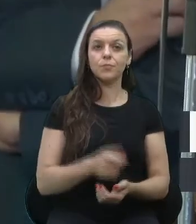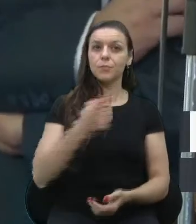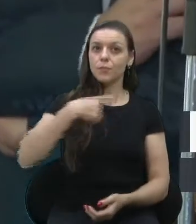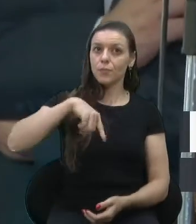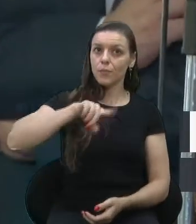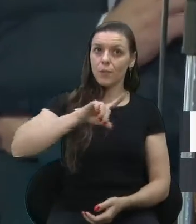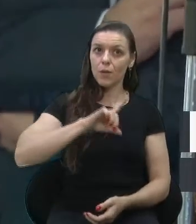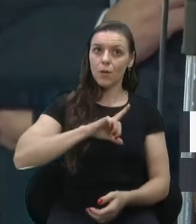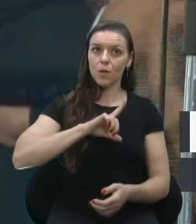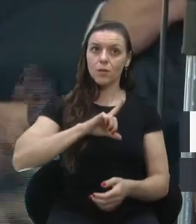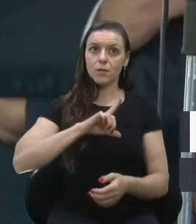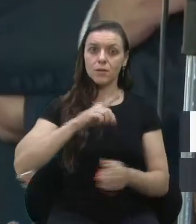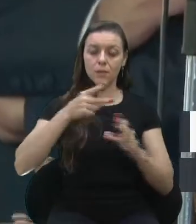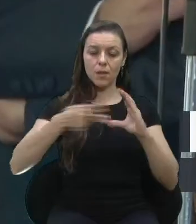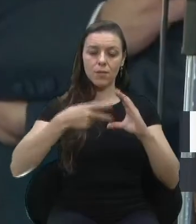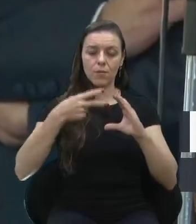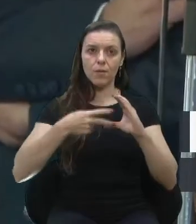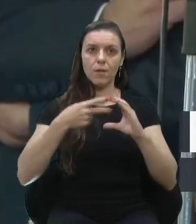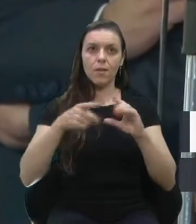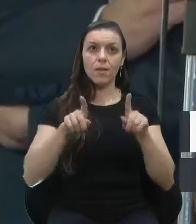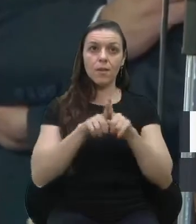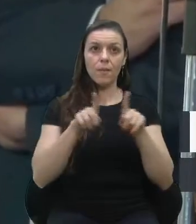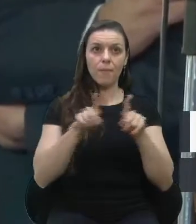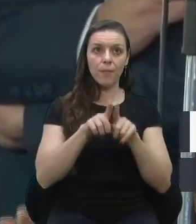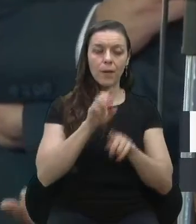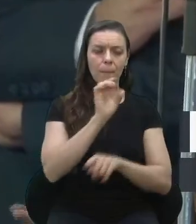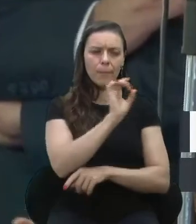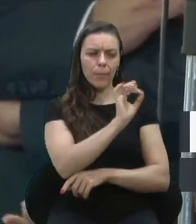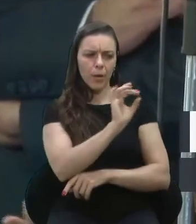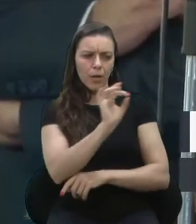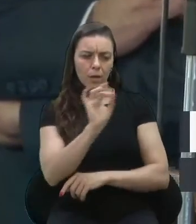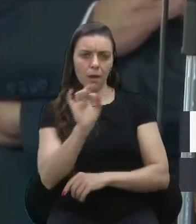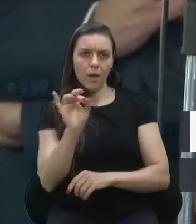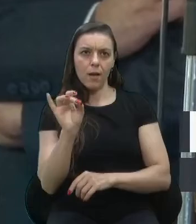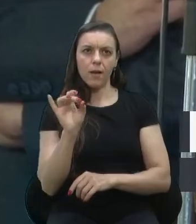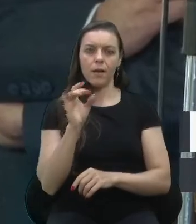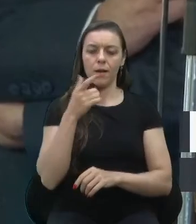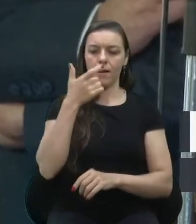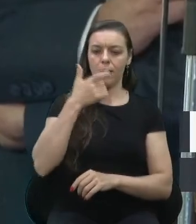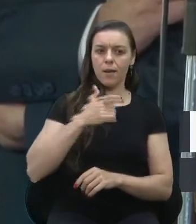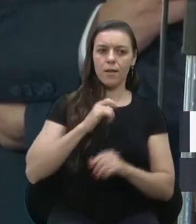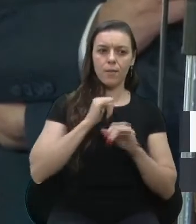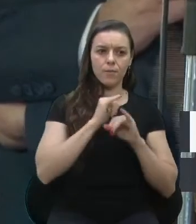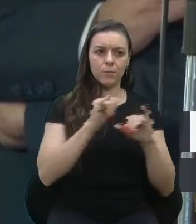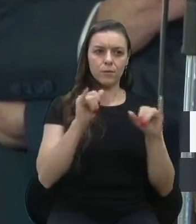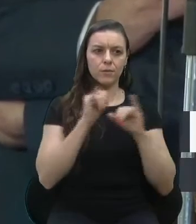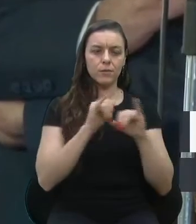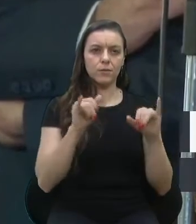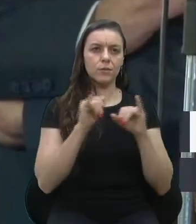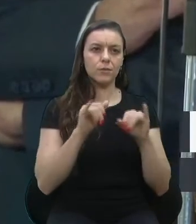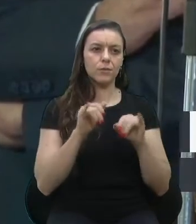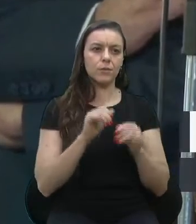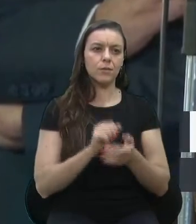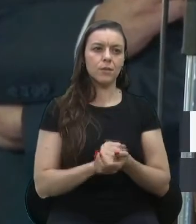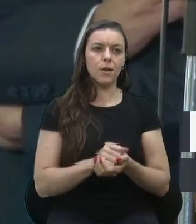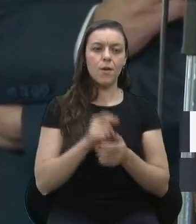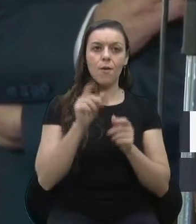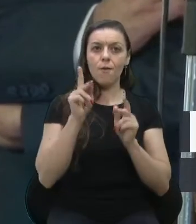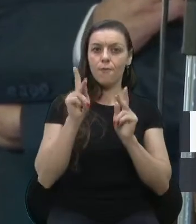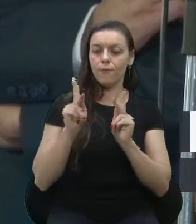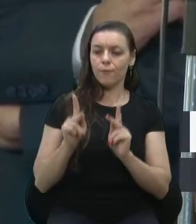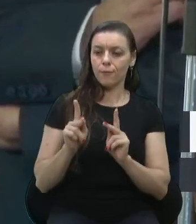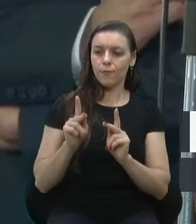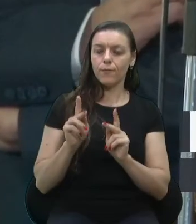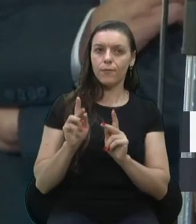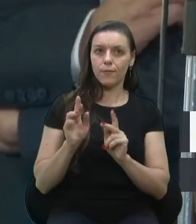casa legislativa, mas também pode caber um pouquinho para cada um e cada uma que está aqui em casa. Então, quero finalizar minha fala deixando